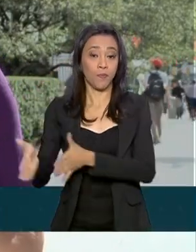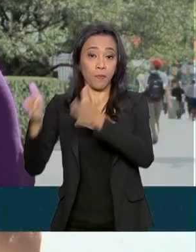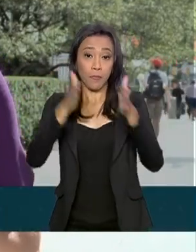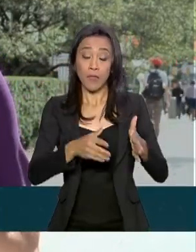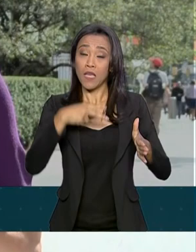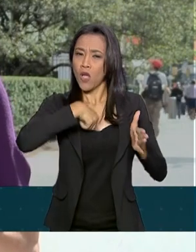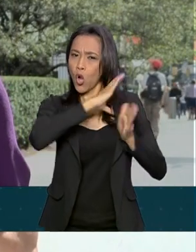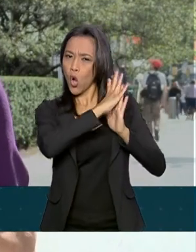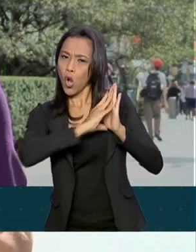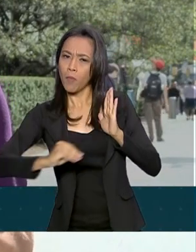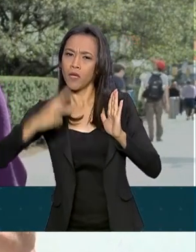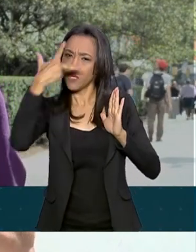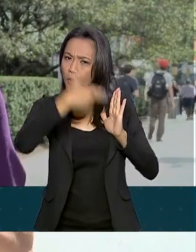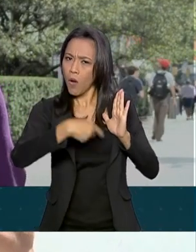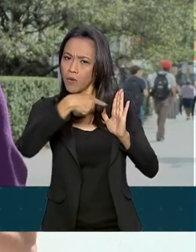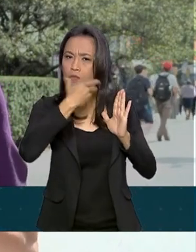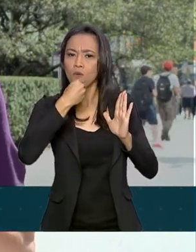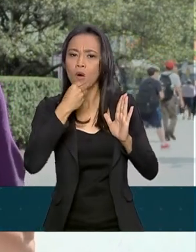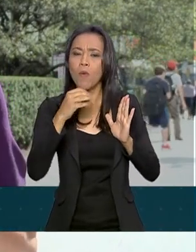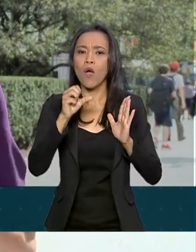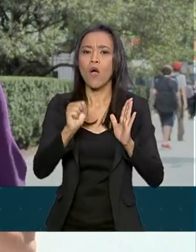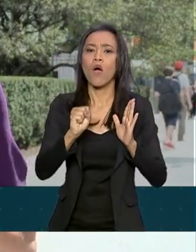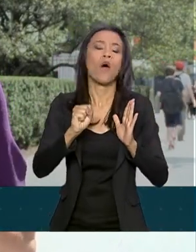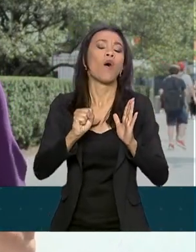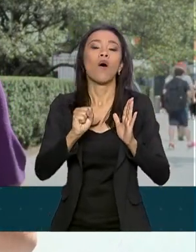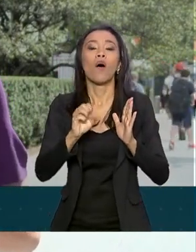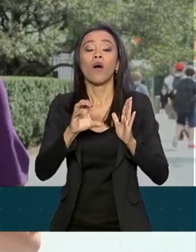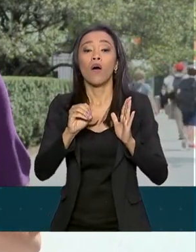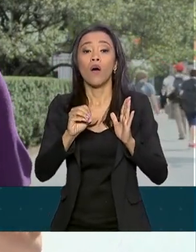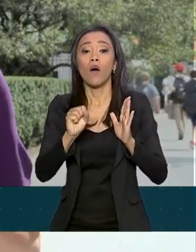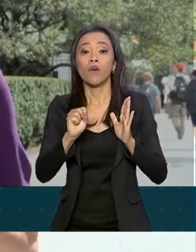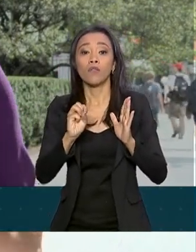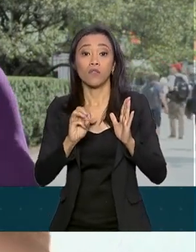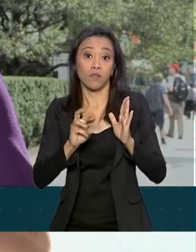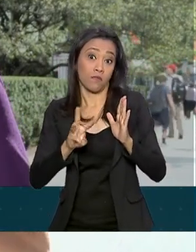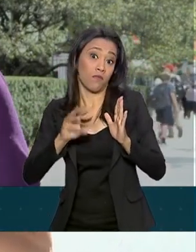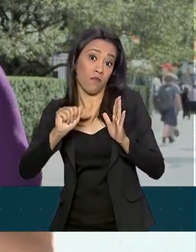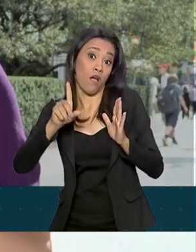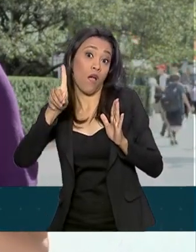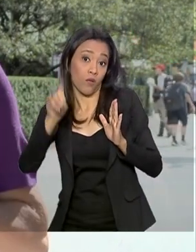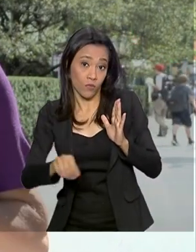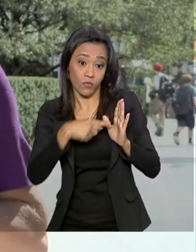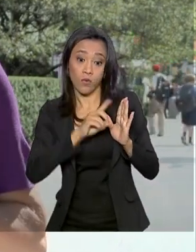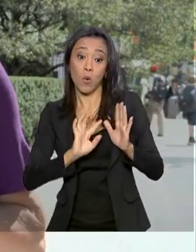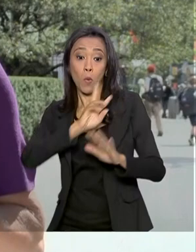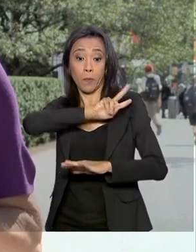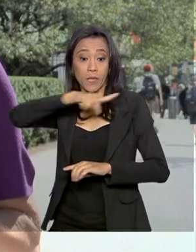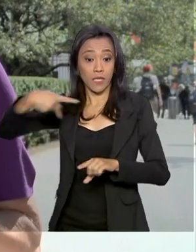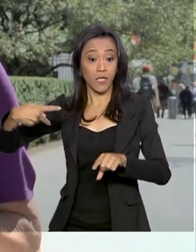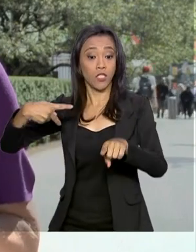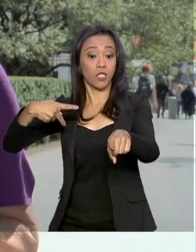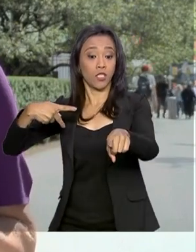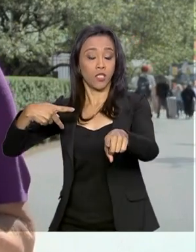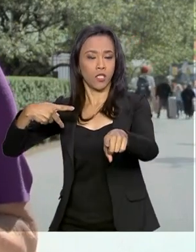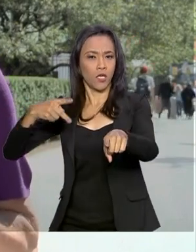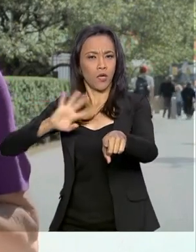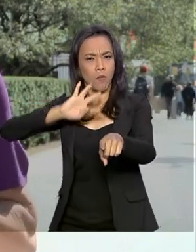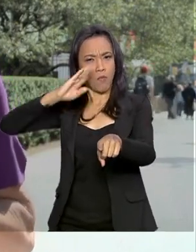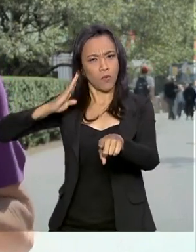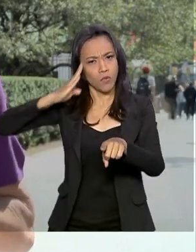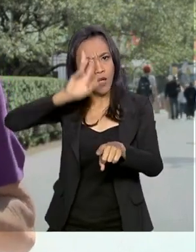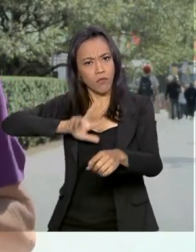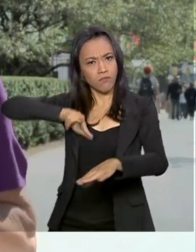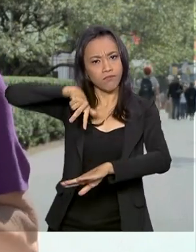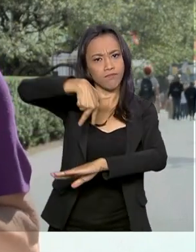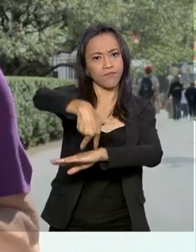Aranha e de tantos outros representantes brasileiros, o presidente Jair Bolsonaro vem aqui à ONU trazer a mensagem do